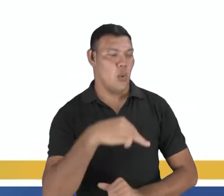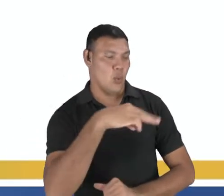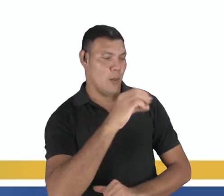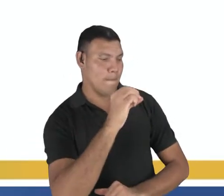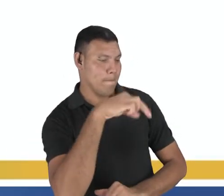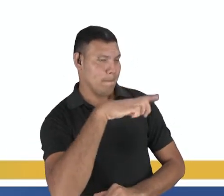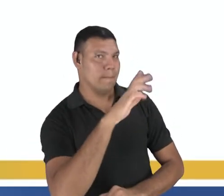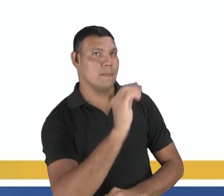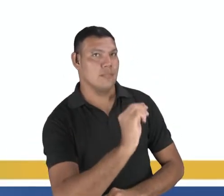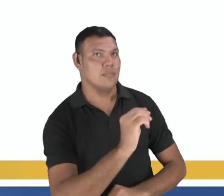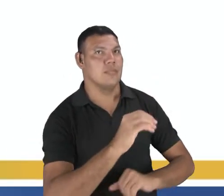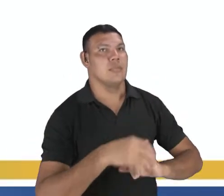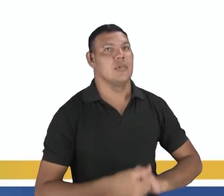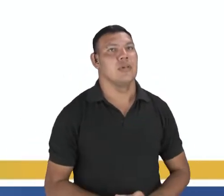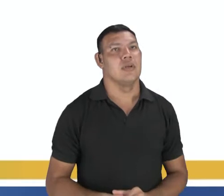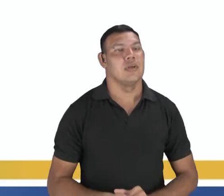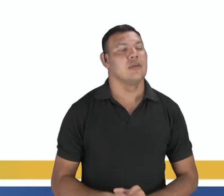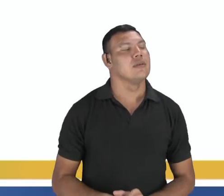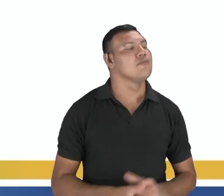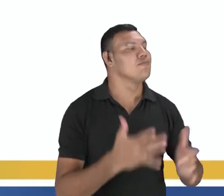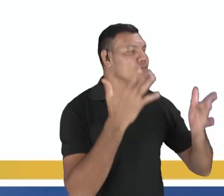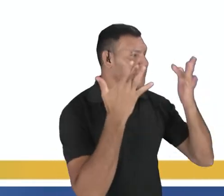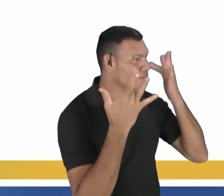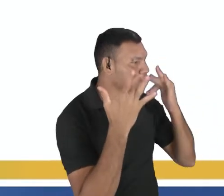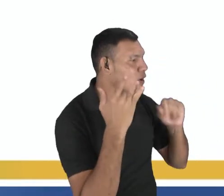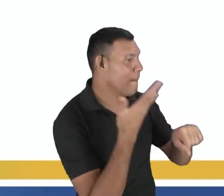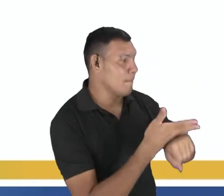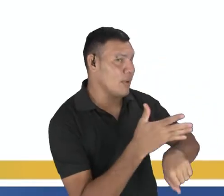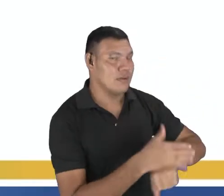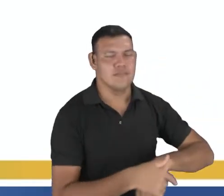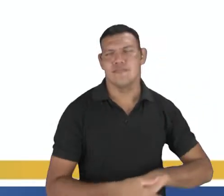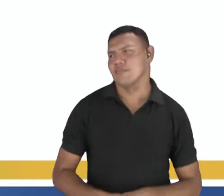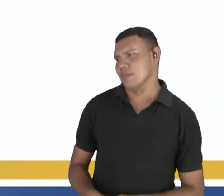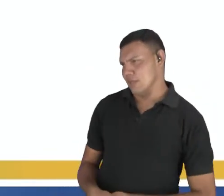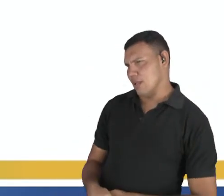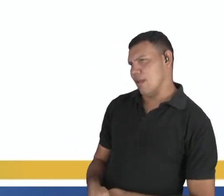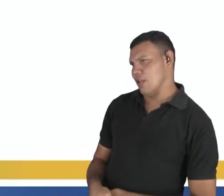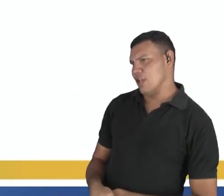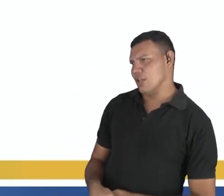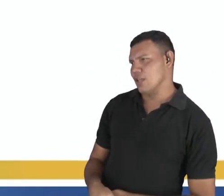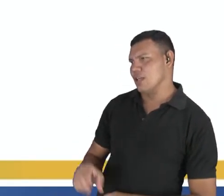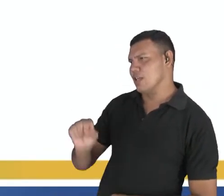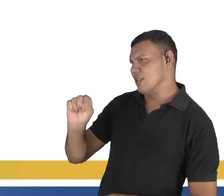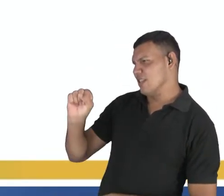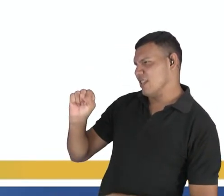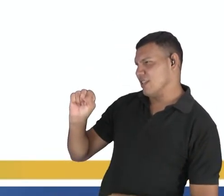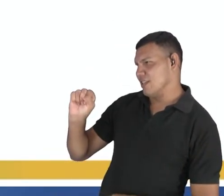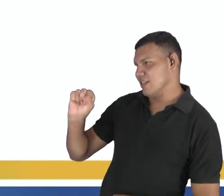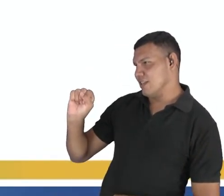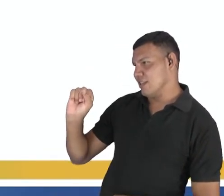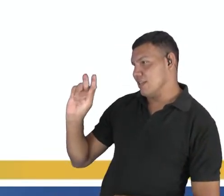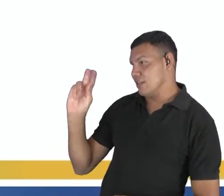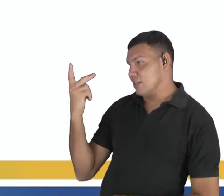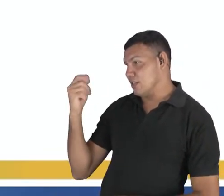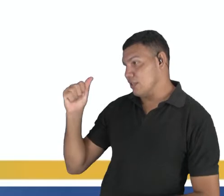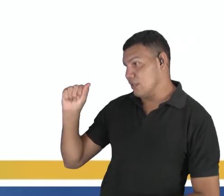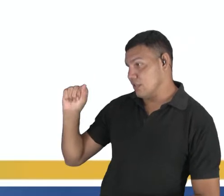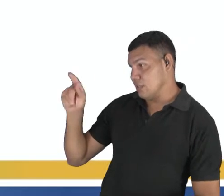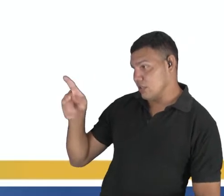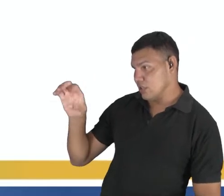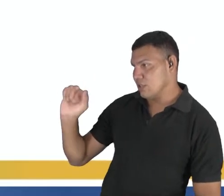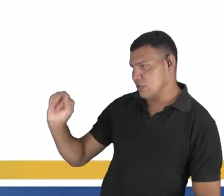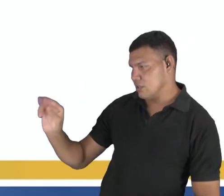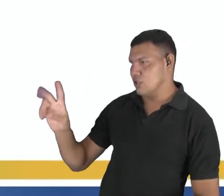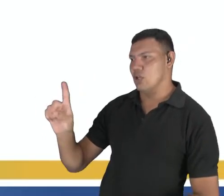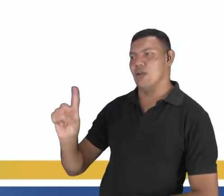cafezinho eu aceito. Olha aí. Por causa da diferença de idade, eles compreendem, né? As